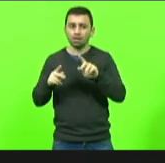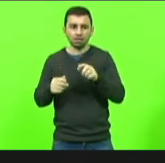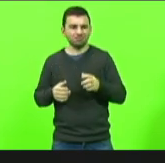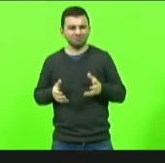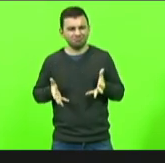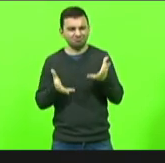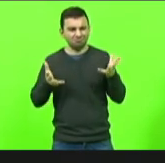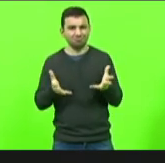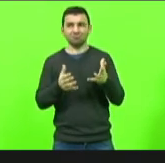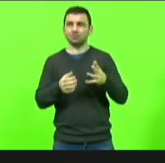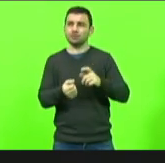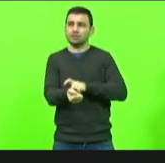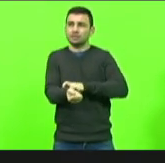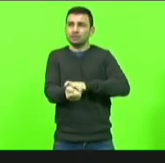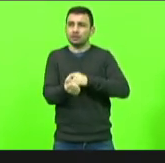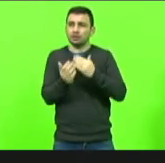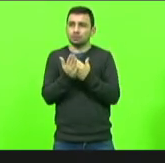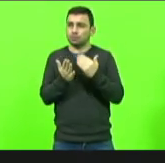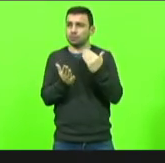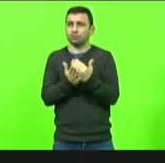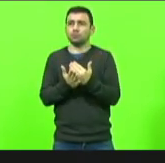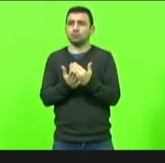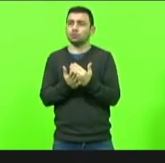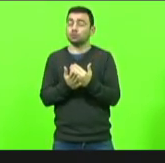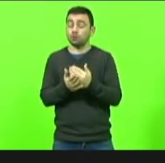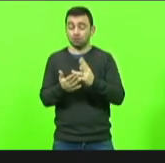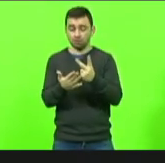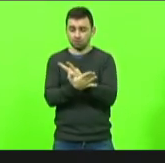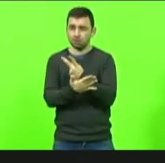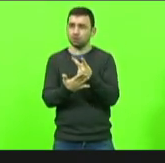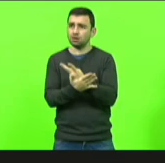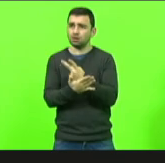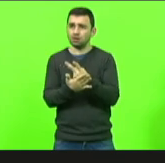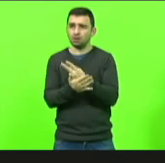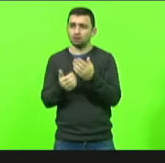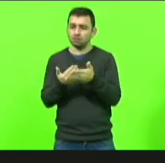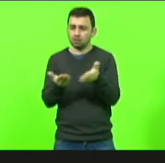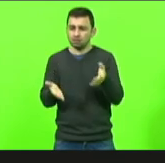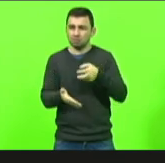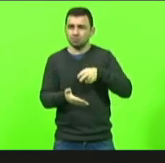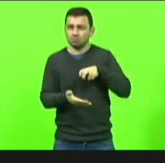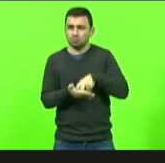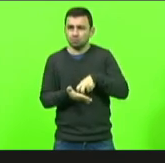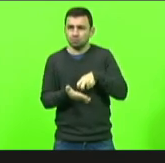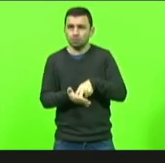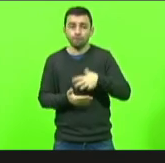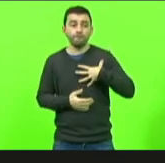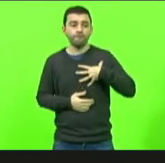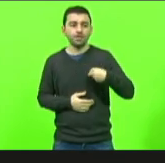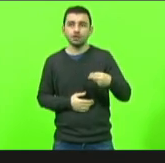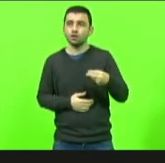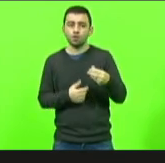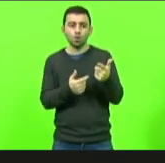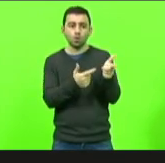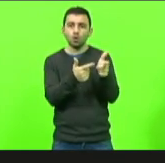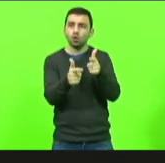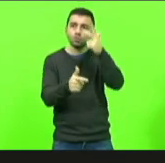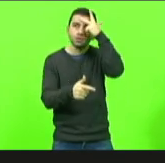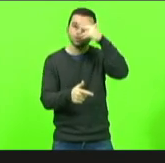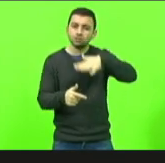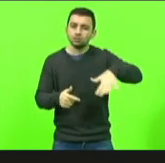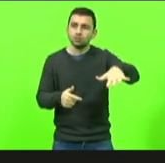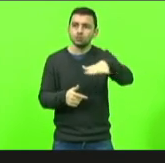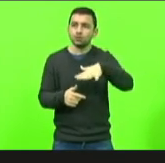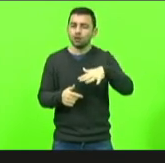social agiram em forma muito errada e agiram tentando impor no filho dos outros valores que talvez aquelas